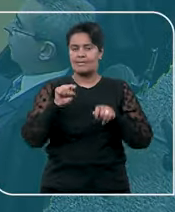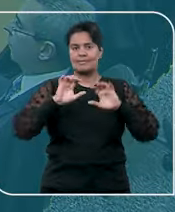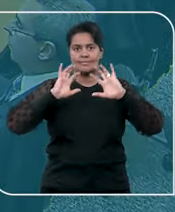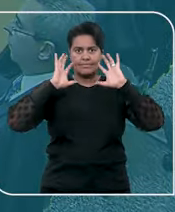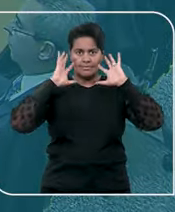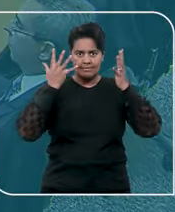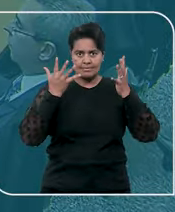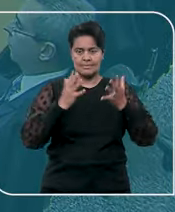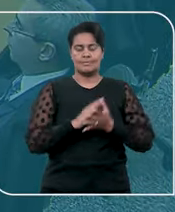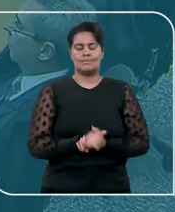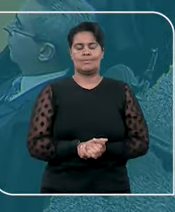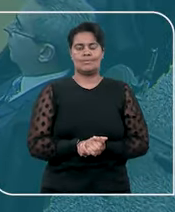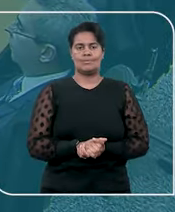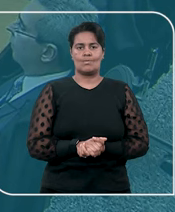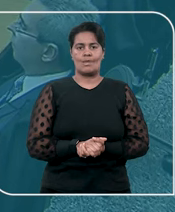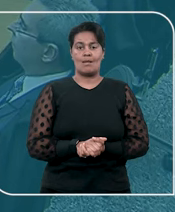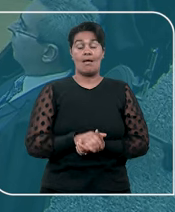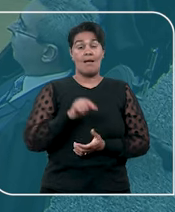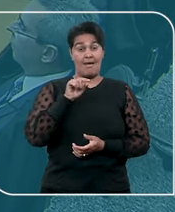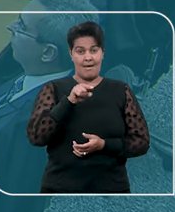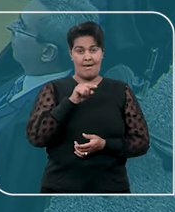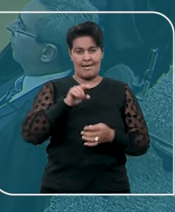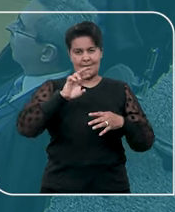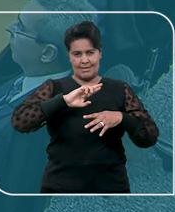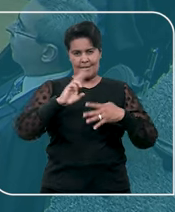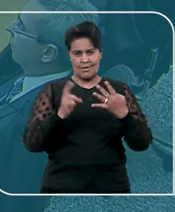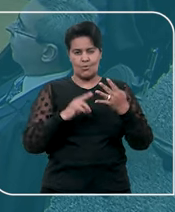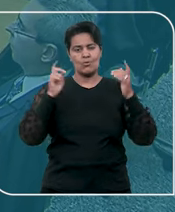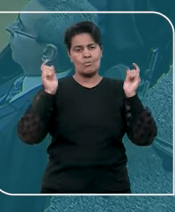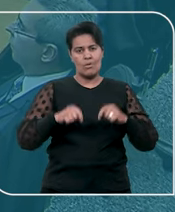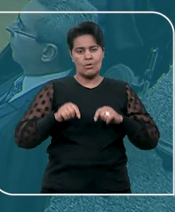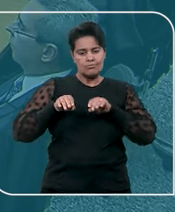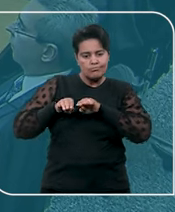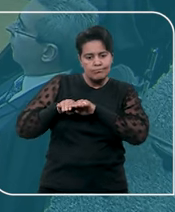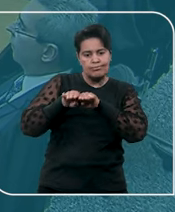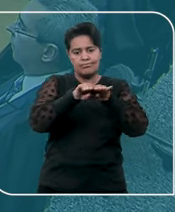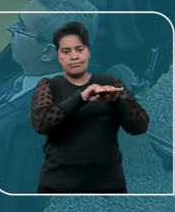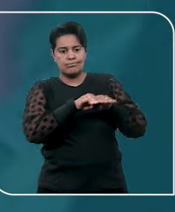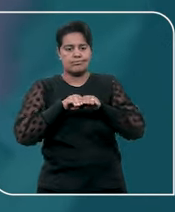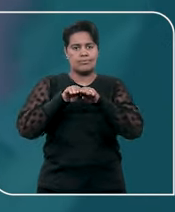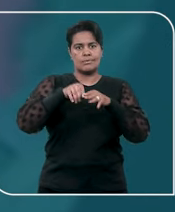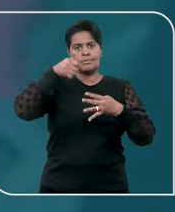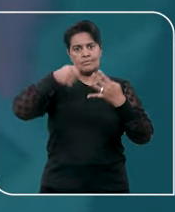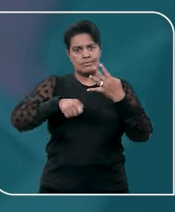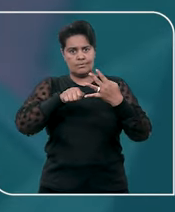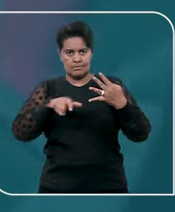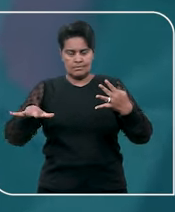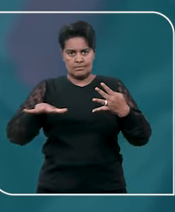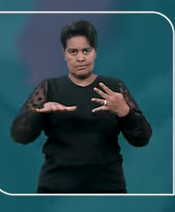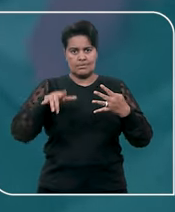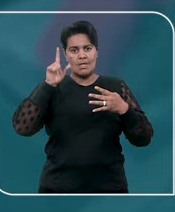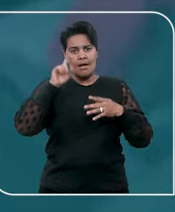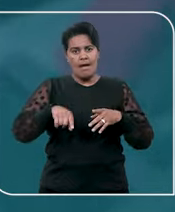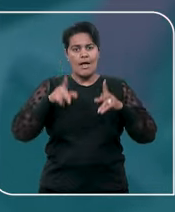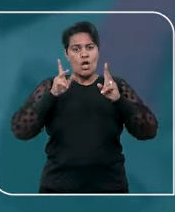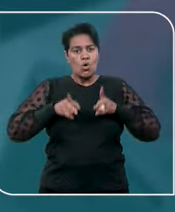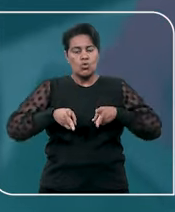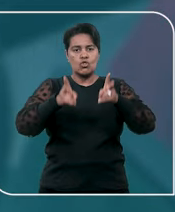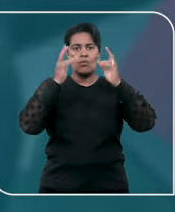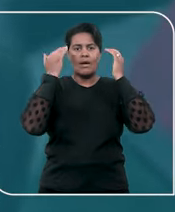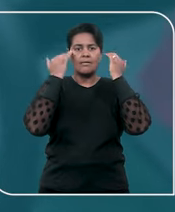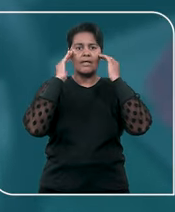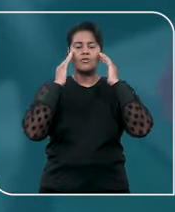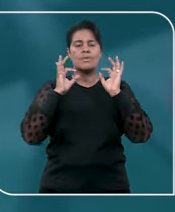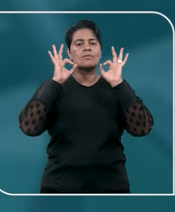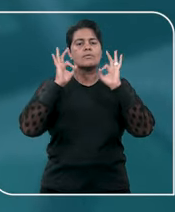Com o julgamento desse recurso, é possível uniformizar a jurisprudência, ou seja, manter um padrão de entendimento proferido